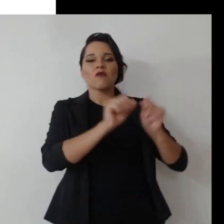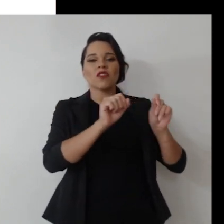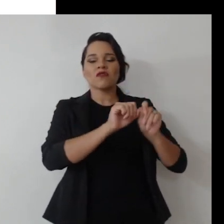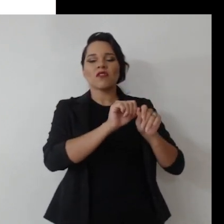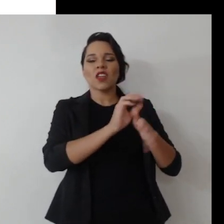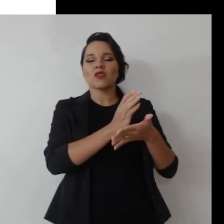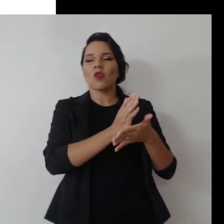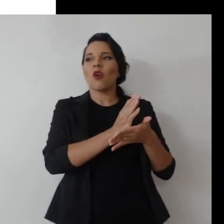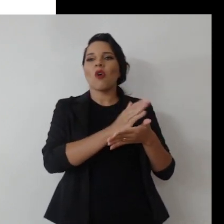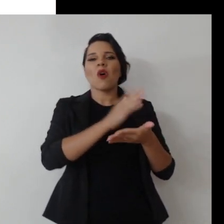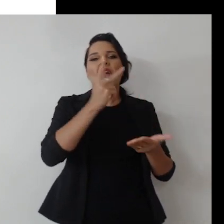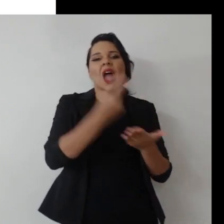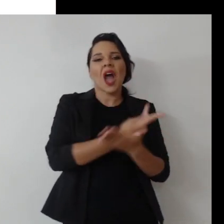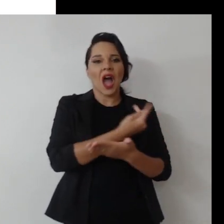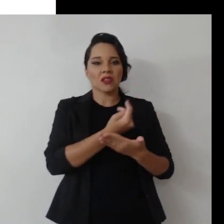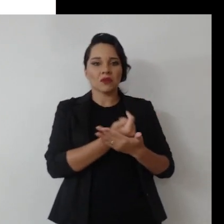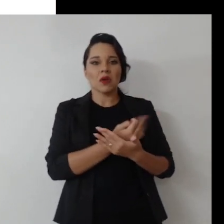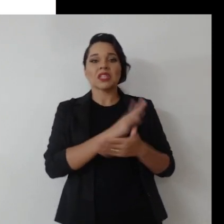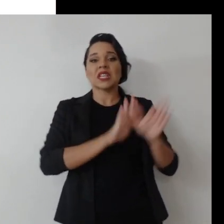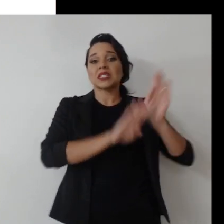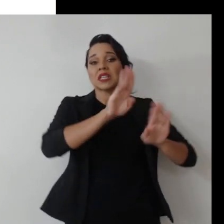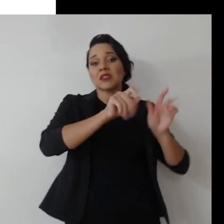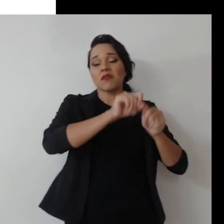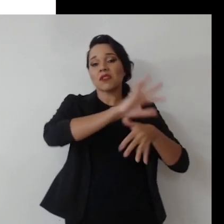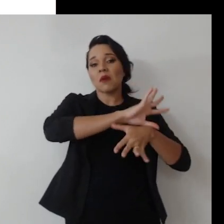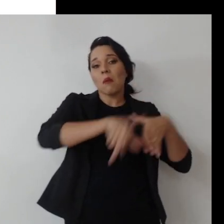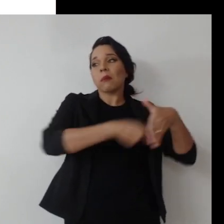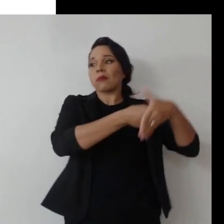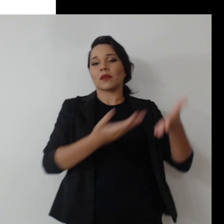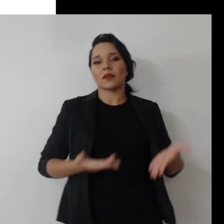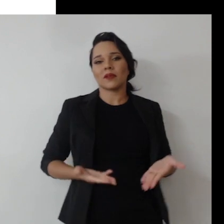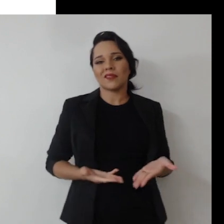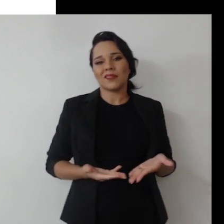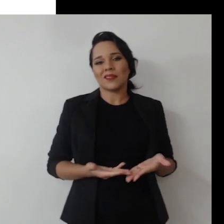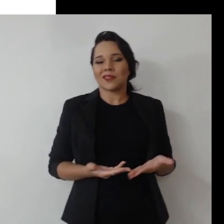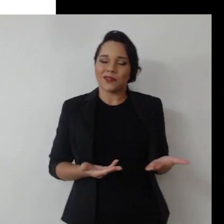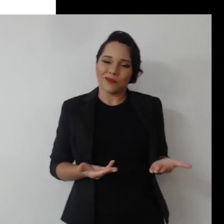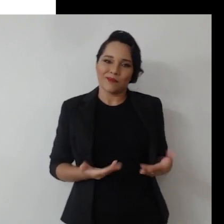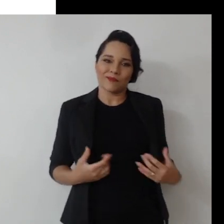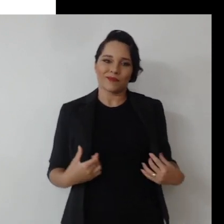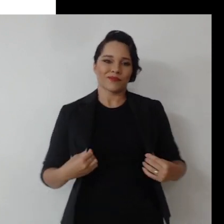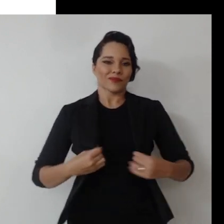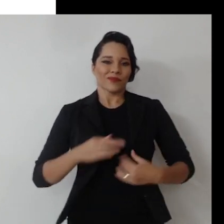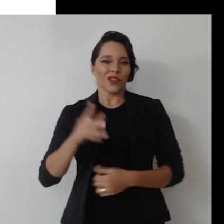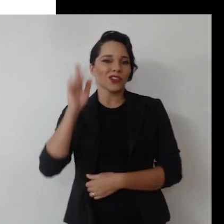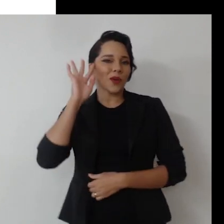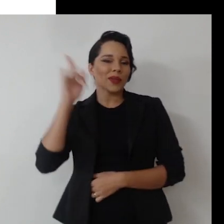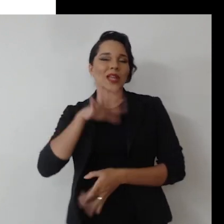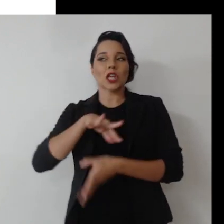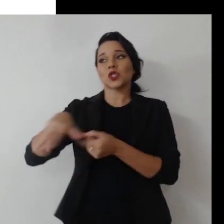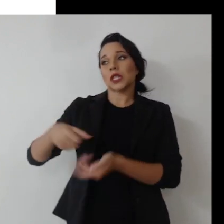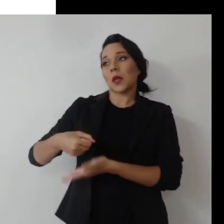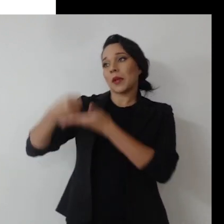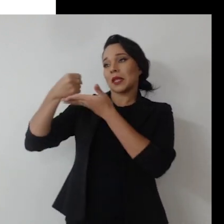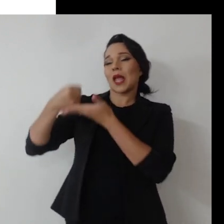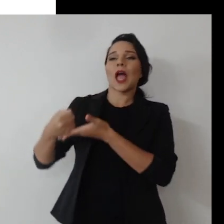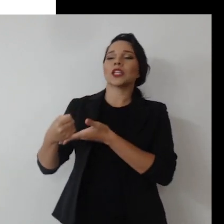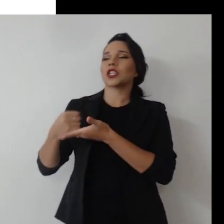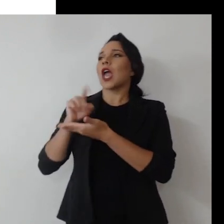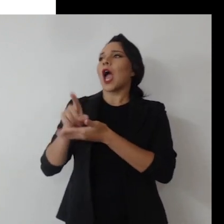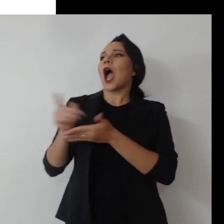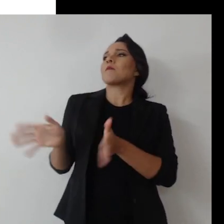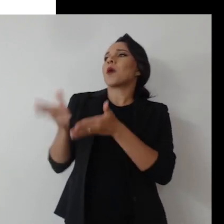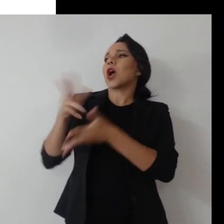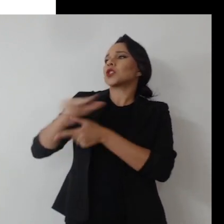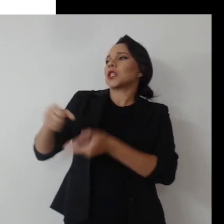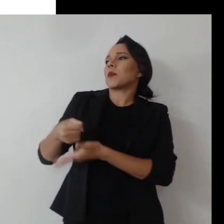elementos, assim, evados de indícios de corrupção, por exemplo. Então, assim, não adianta a gente pensar na sustentabilidade e agir pela